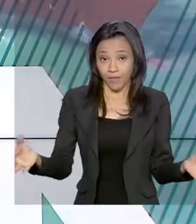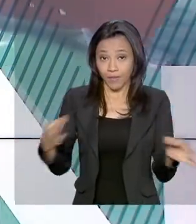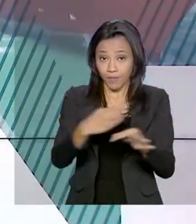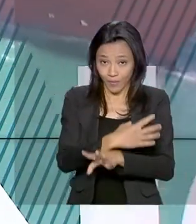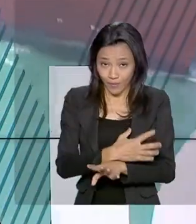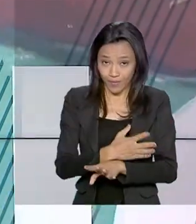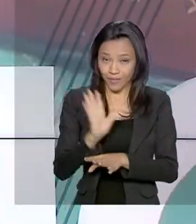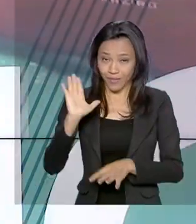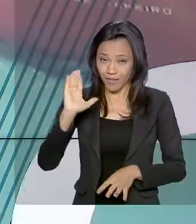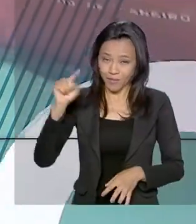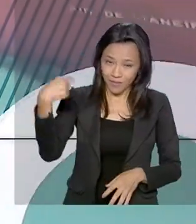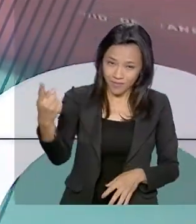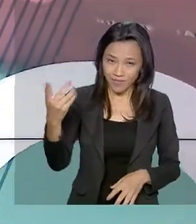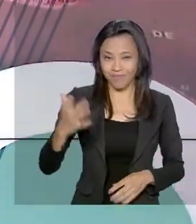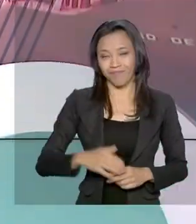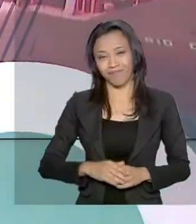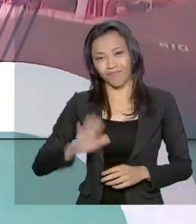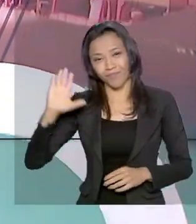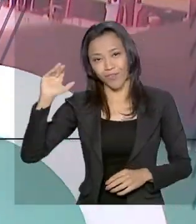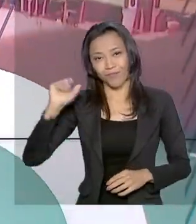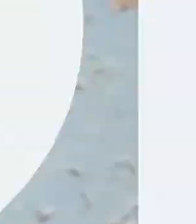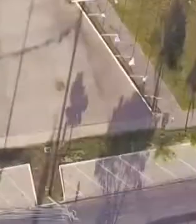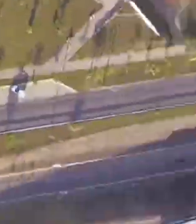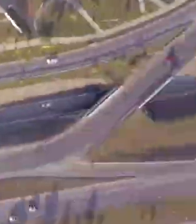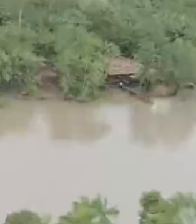fica por aqui. Até a próxima edição. Tchau.